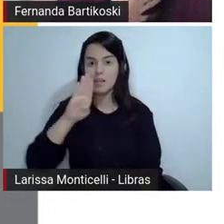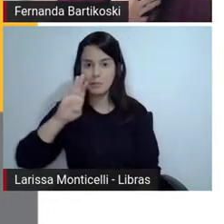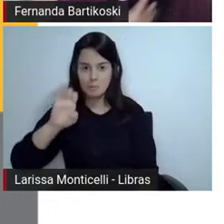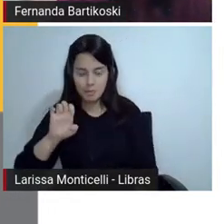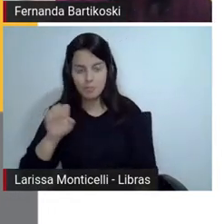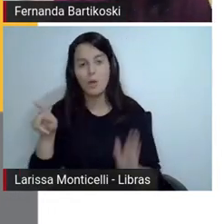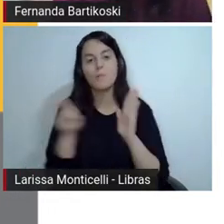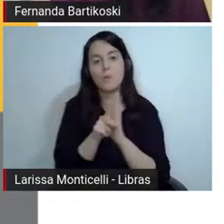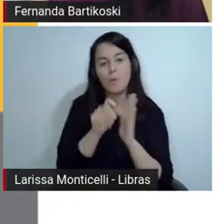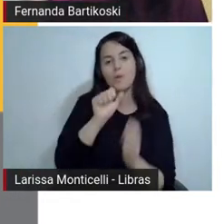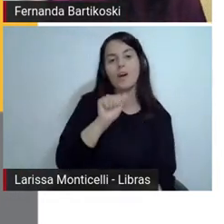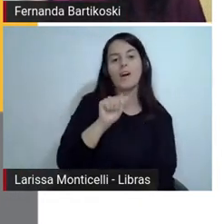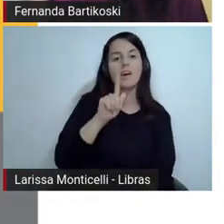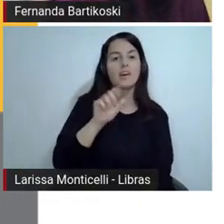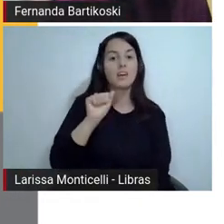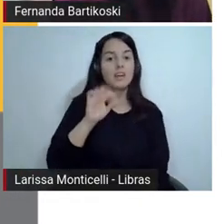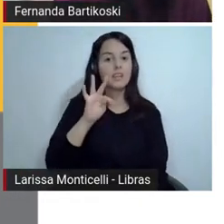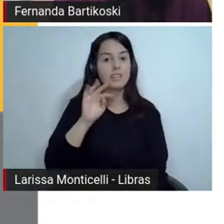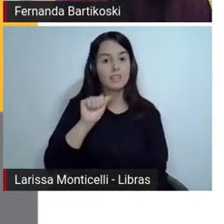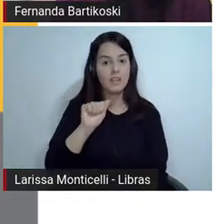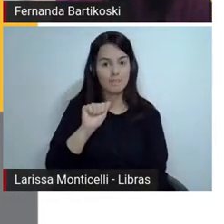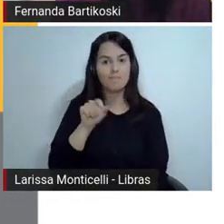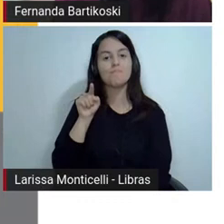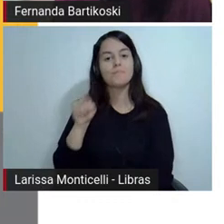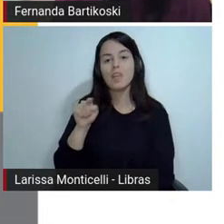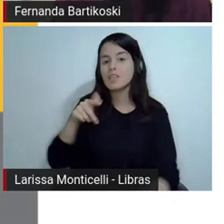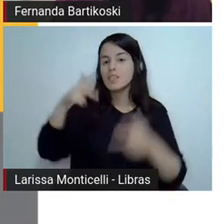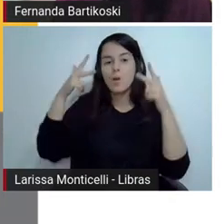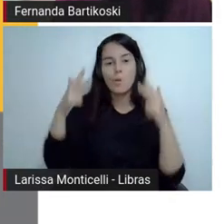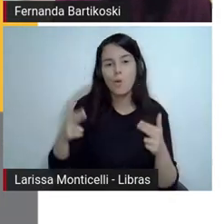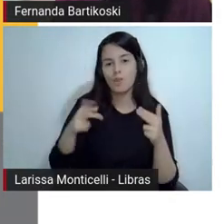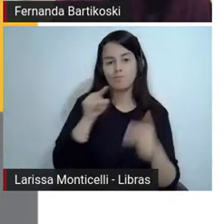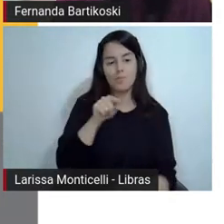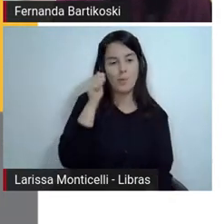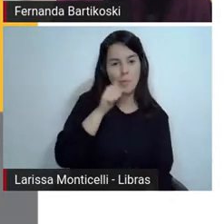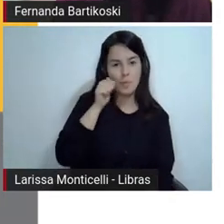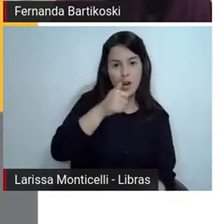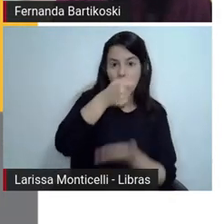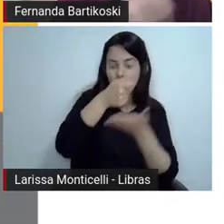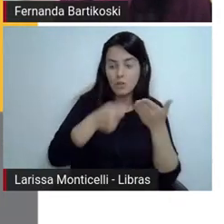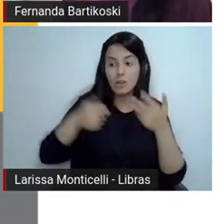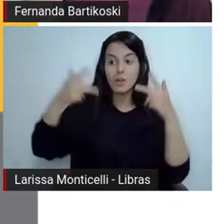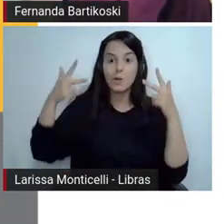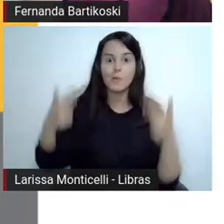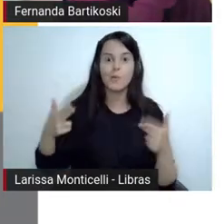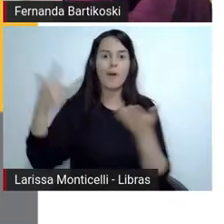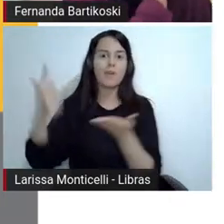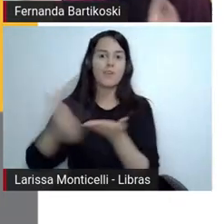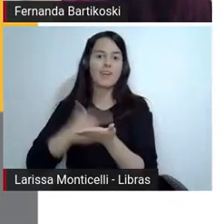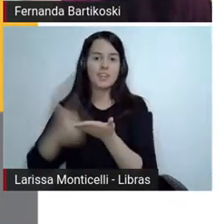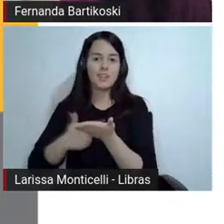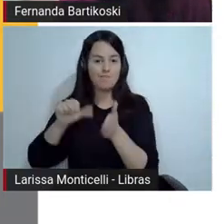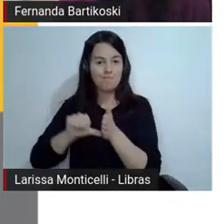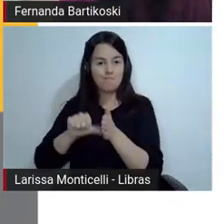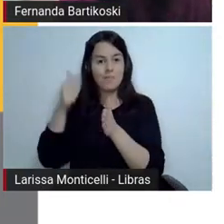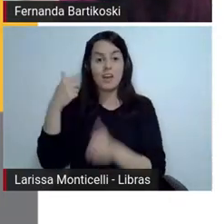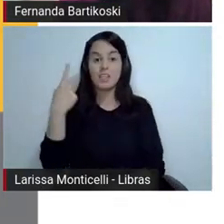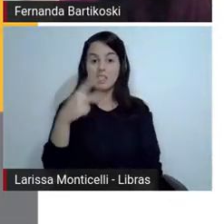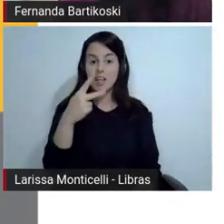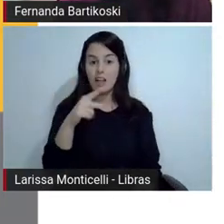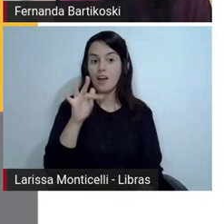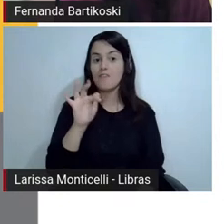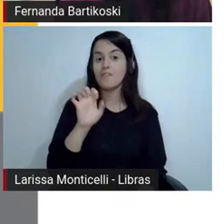Então, veja quantas memórias a gente vai trazendo, né? Claro que aqui somos suspeitos, vários professores da área de língua